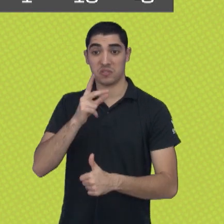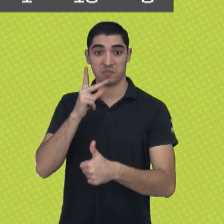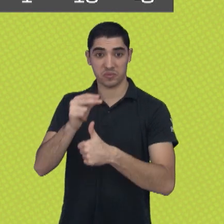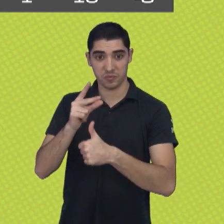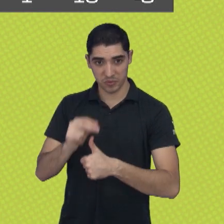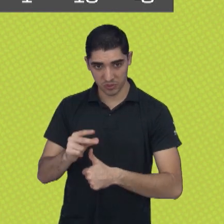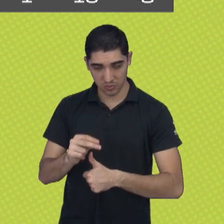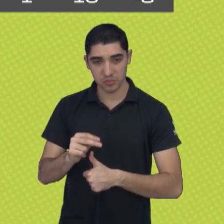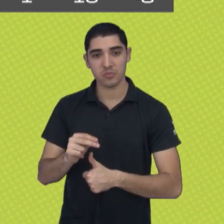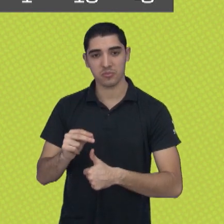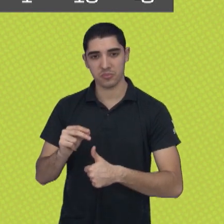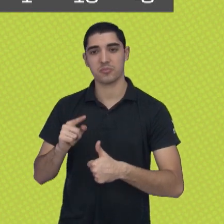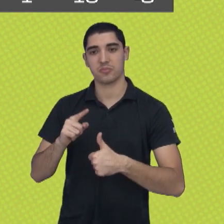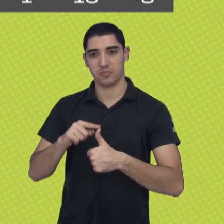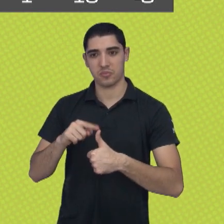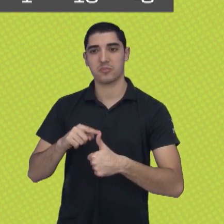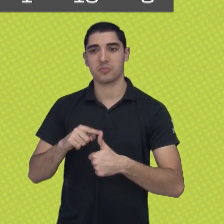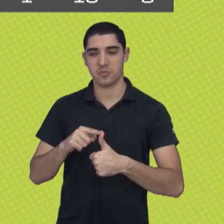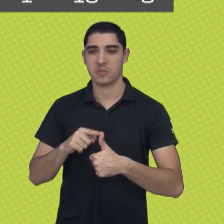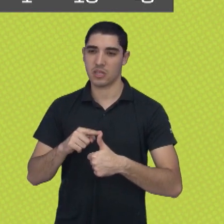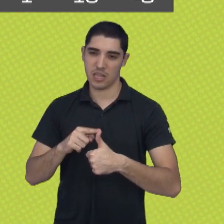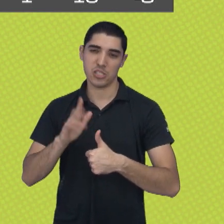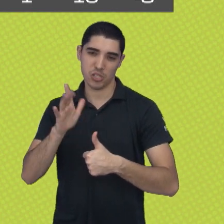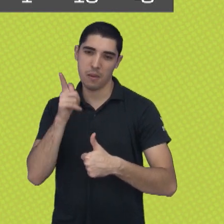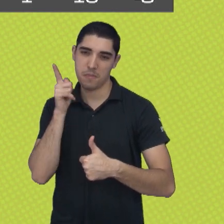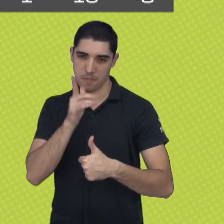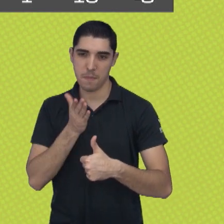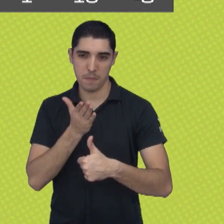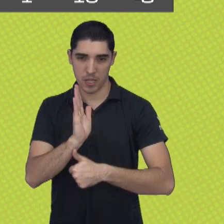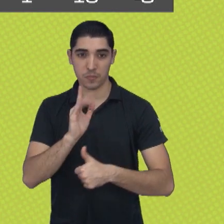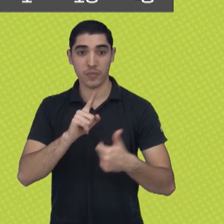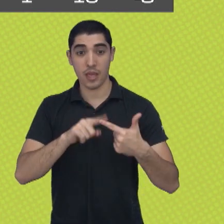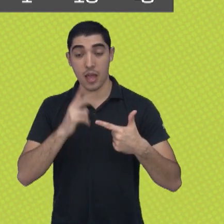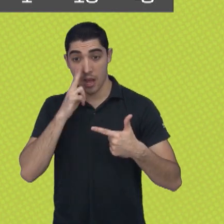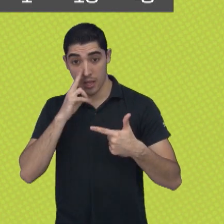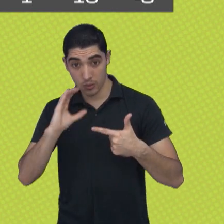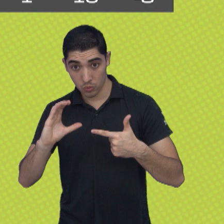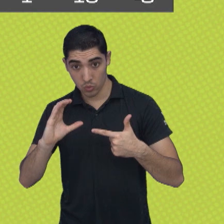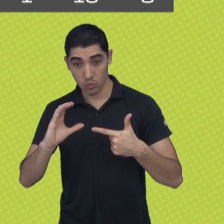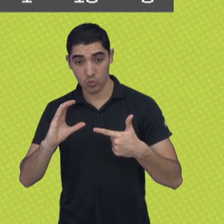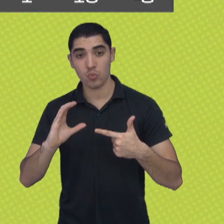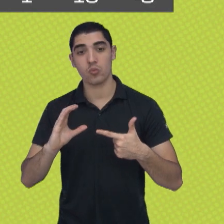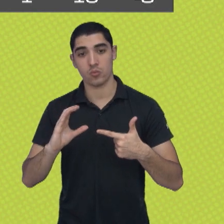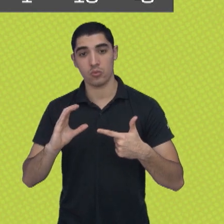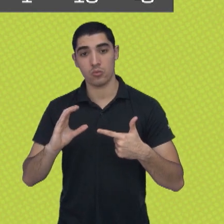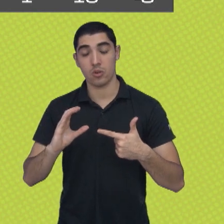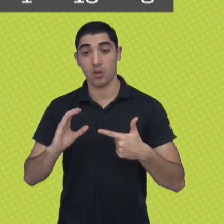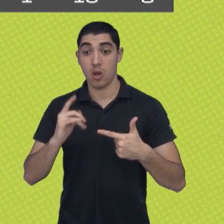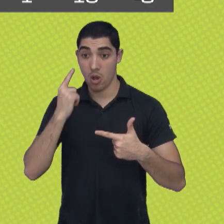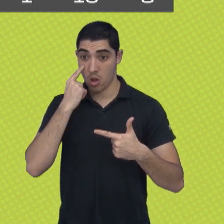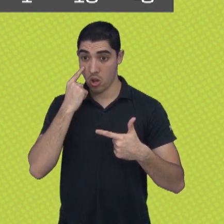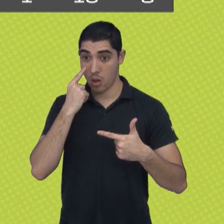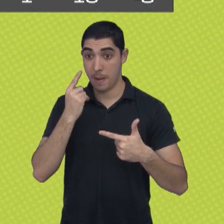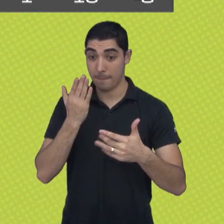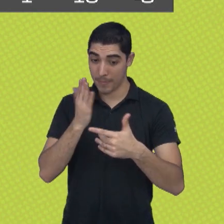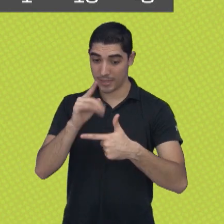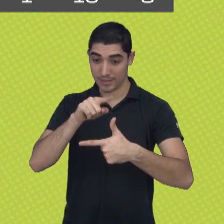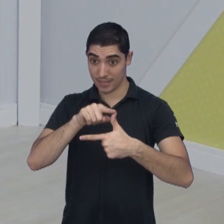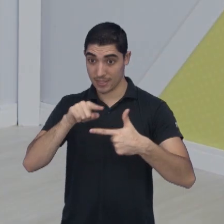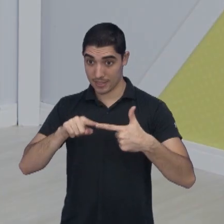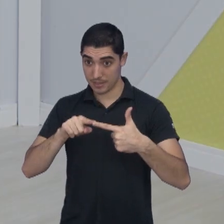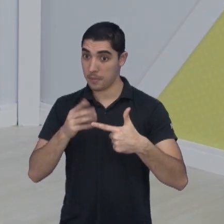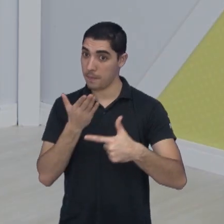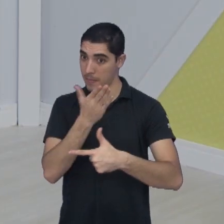apenas, tem um saldo de 16, está sobrando aí o Ibraxina. Catanduva em segundo, aqui está tudo aberto, lembrando, classificam-se os dois primeiros,